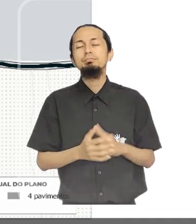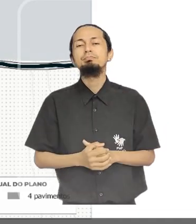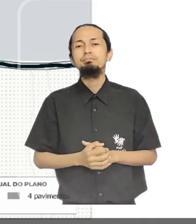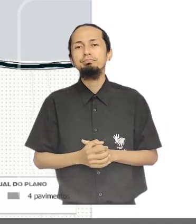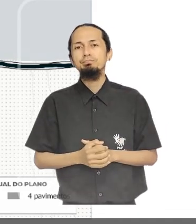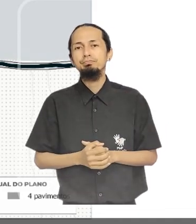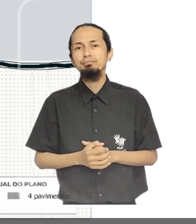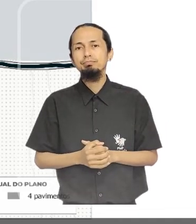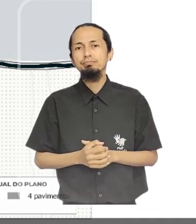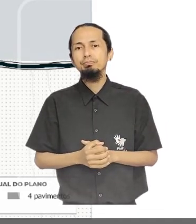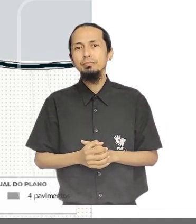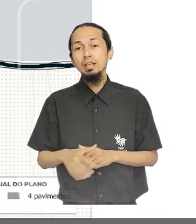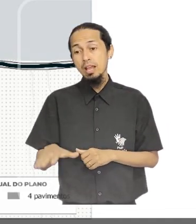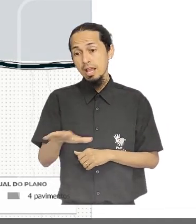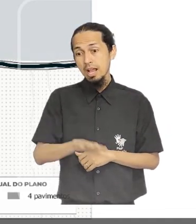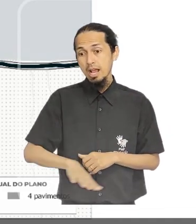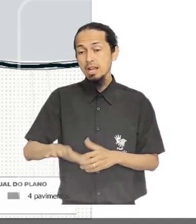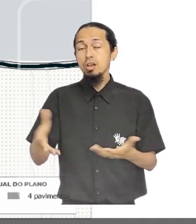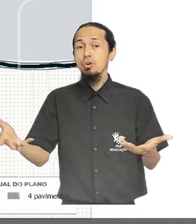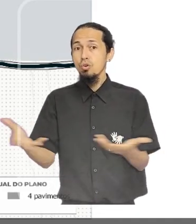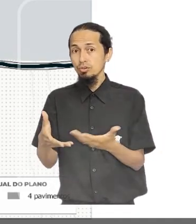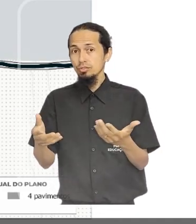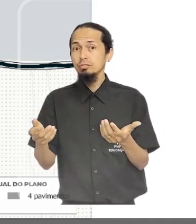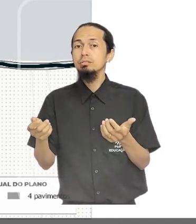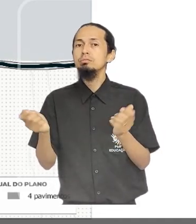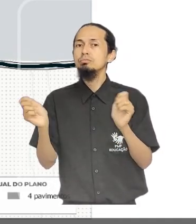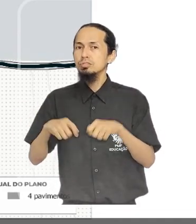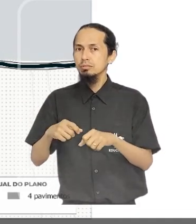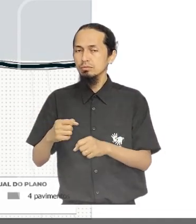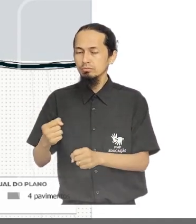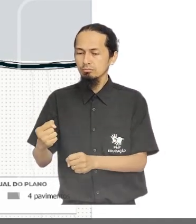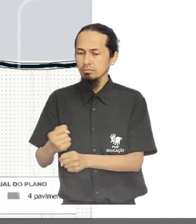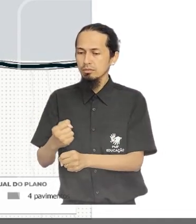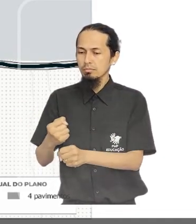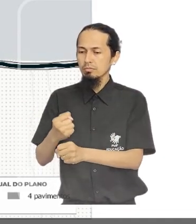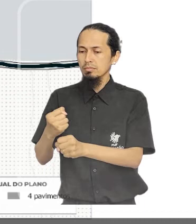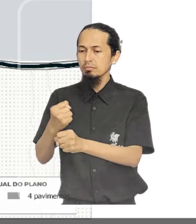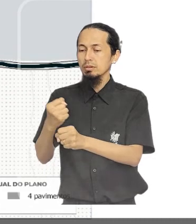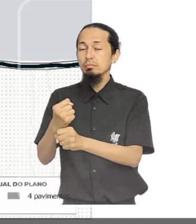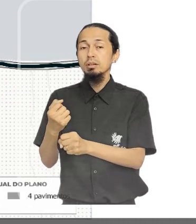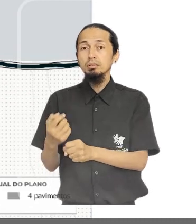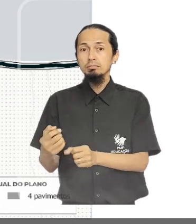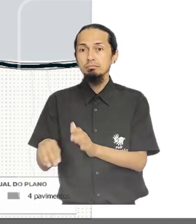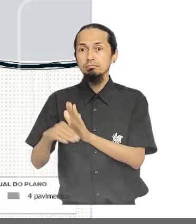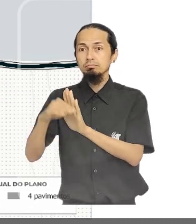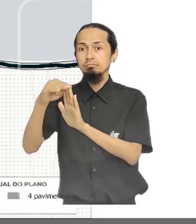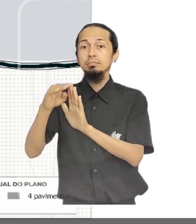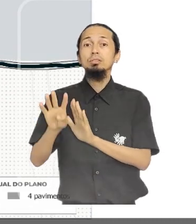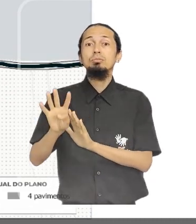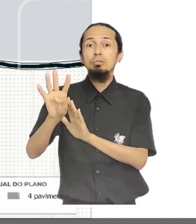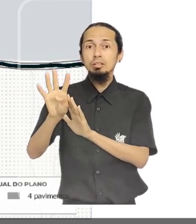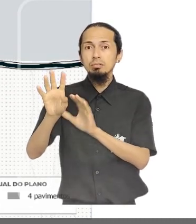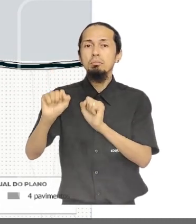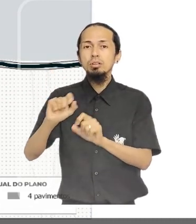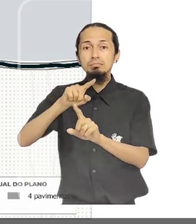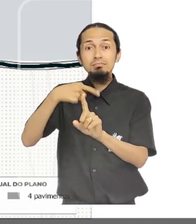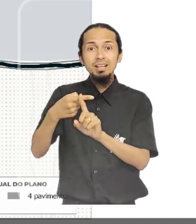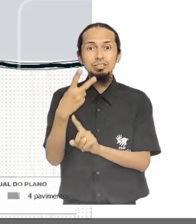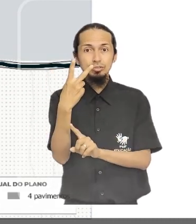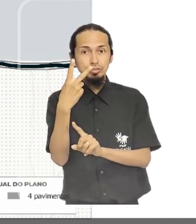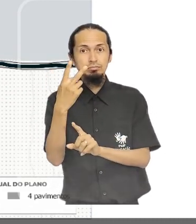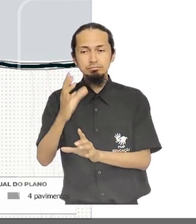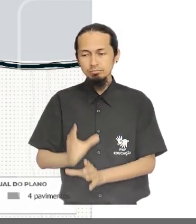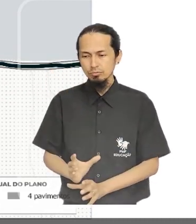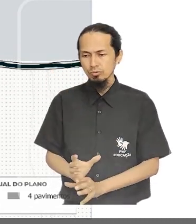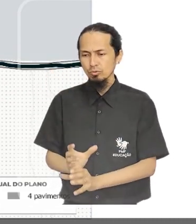pavimentos com os incentivos. As áreas onde já é permitida a construção de no máximo quatro pavimentos poderão receber até